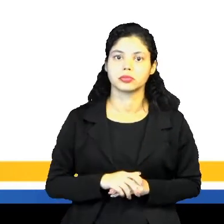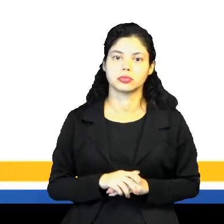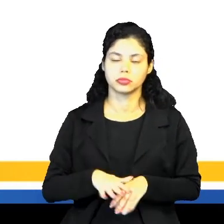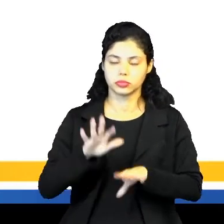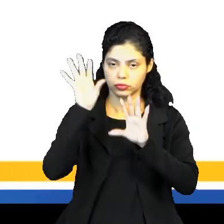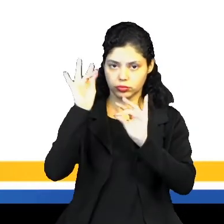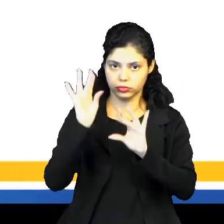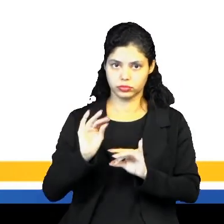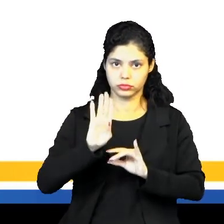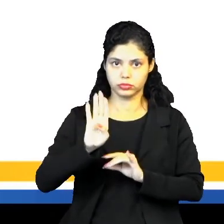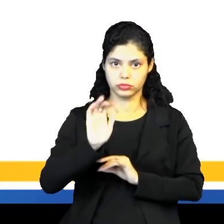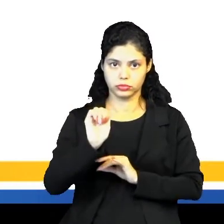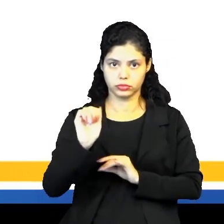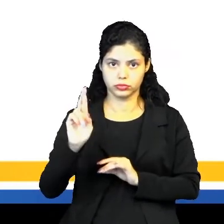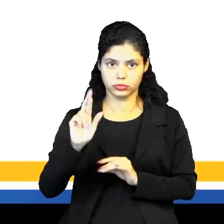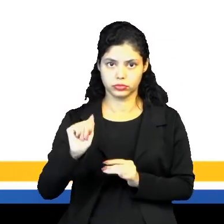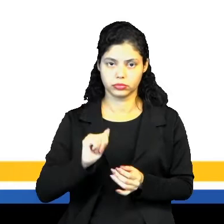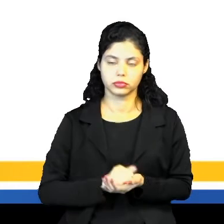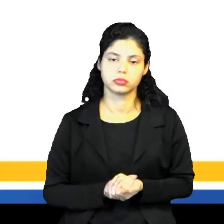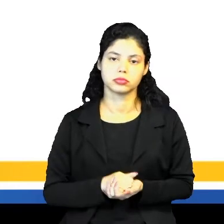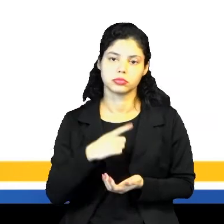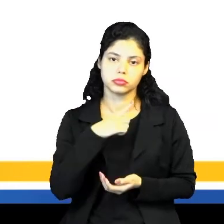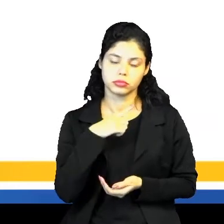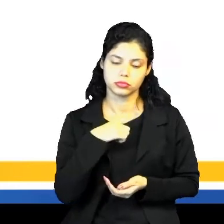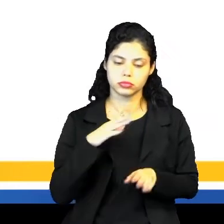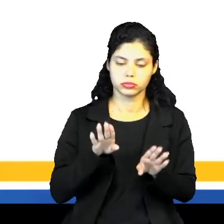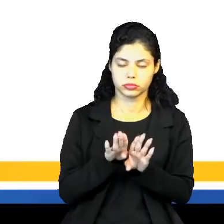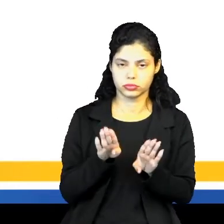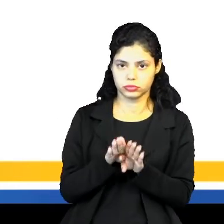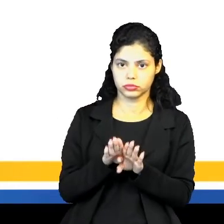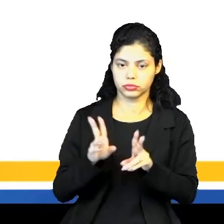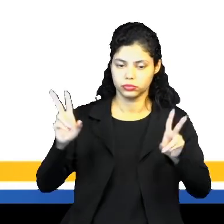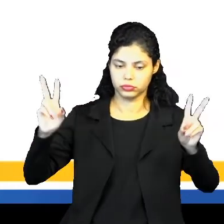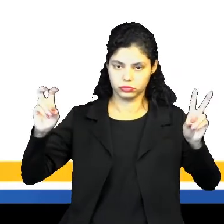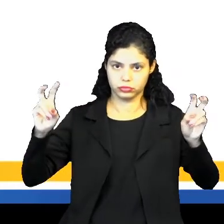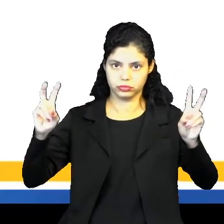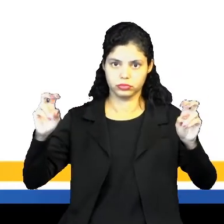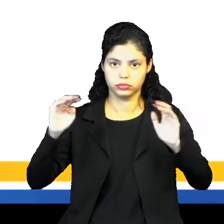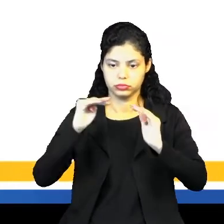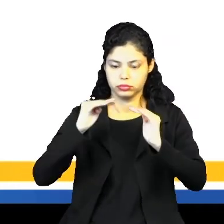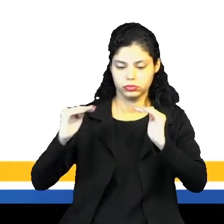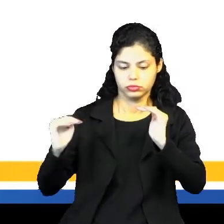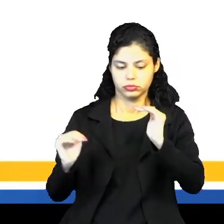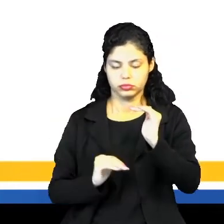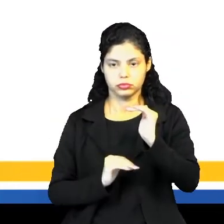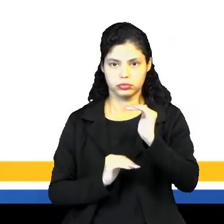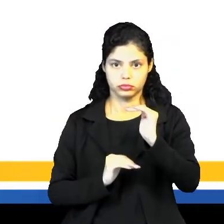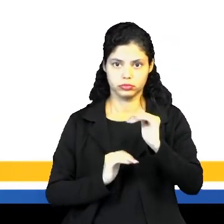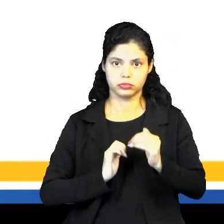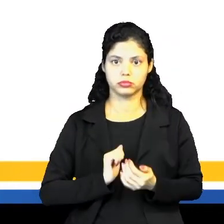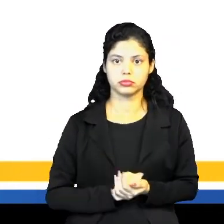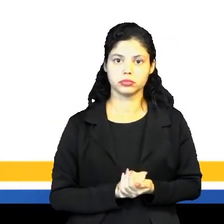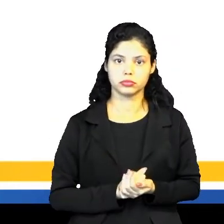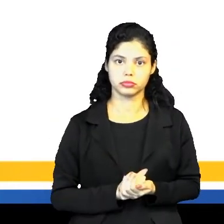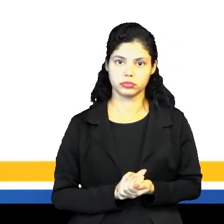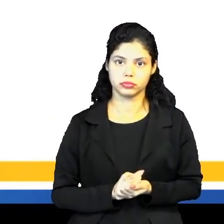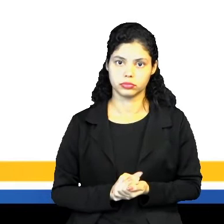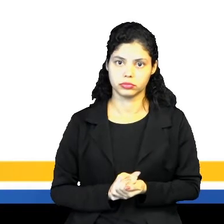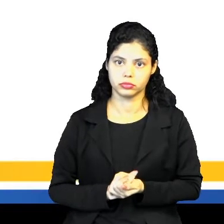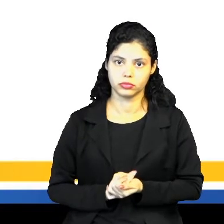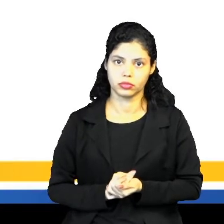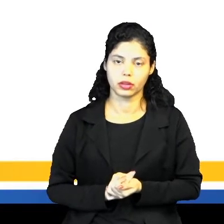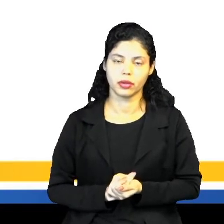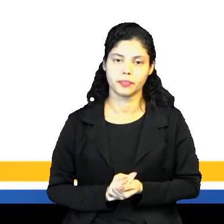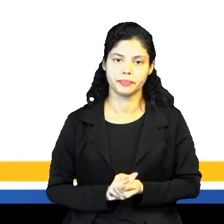Destacada ali, é barrada, Que é também chamado de subtítulo, né? Abaixo do título, né? Então, ali, ó. Os restos